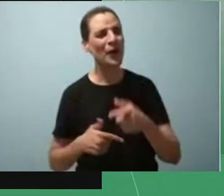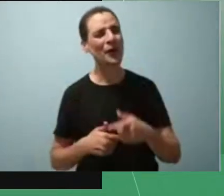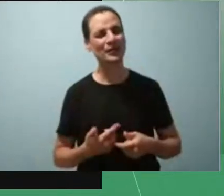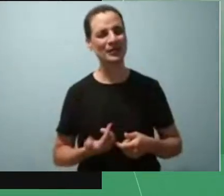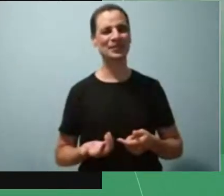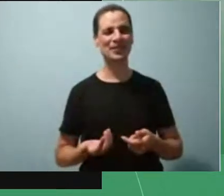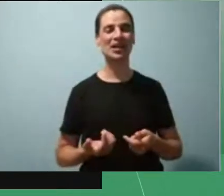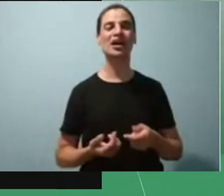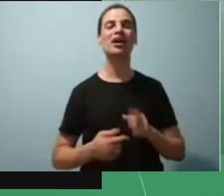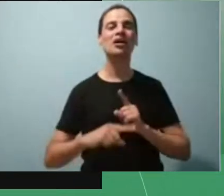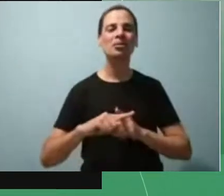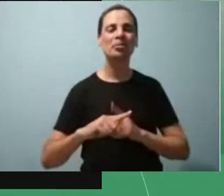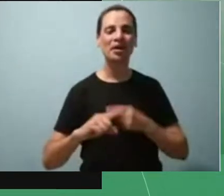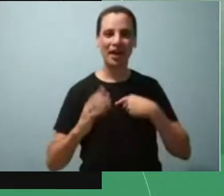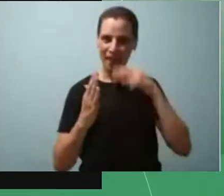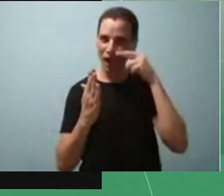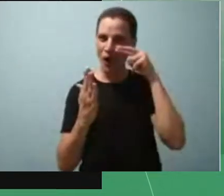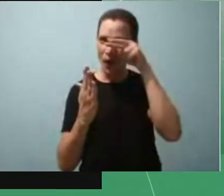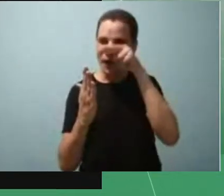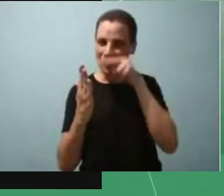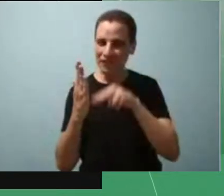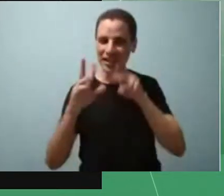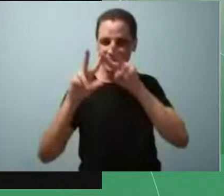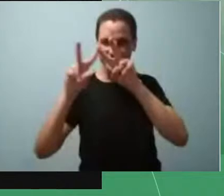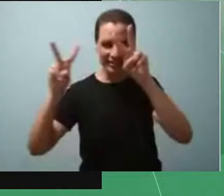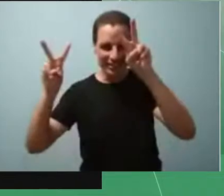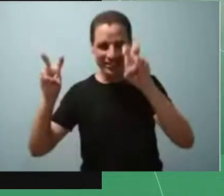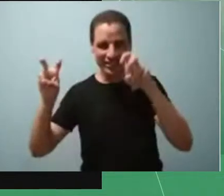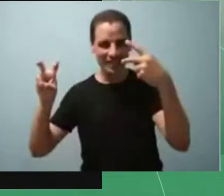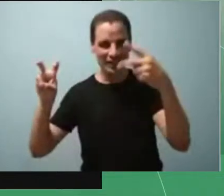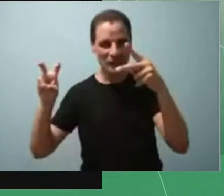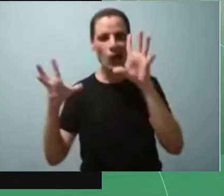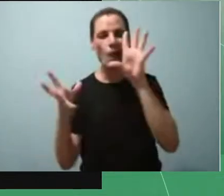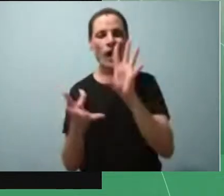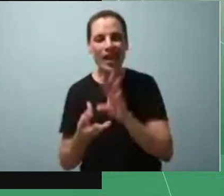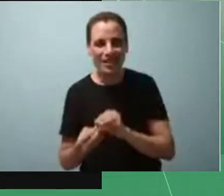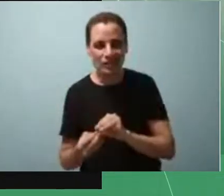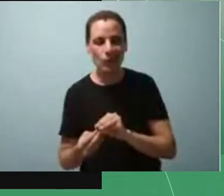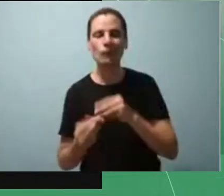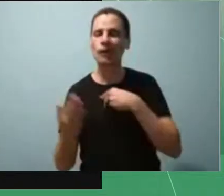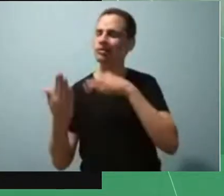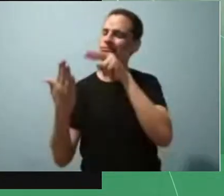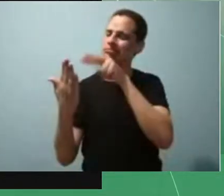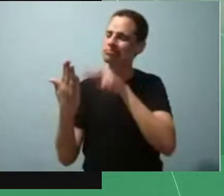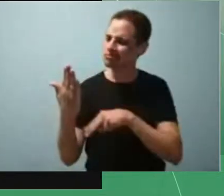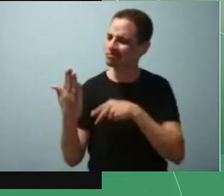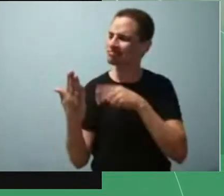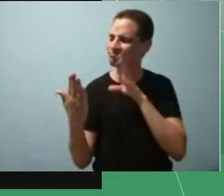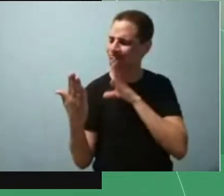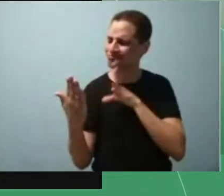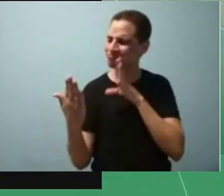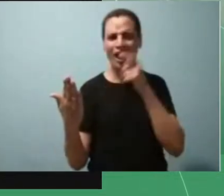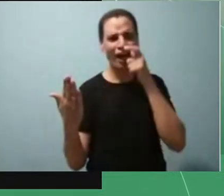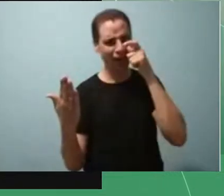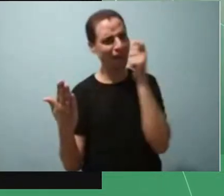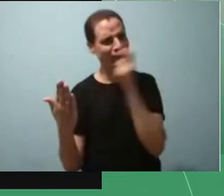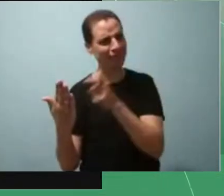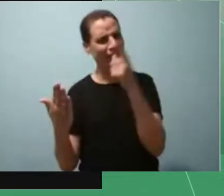eu vi eu li né o título eu li o seu resumo então é um muito curioso muito interessante